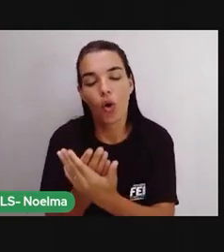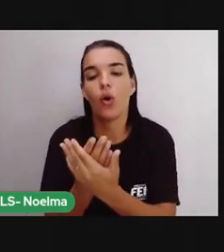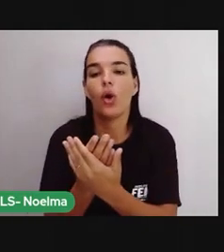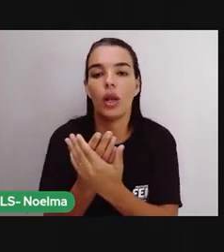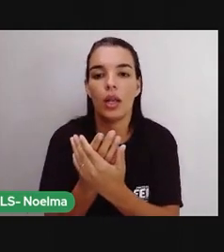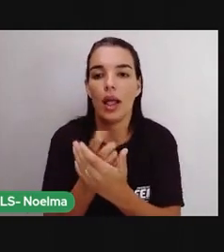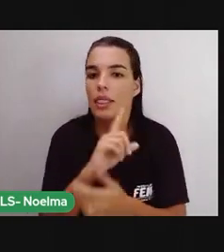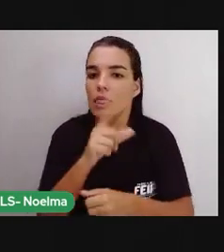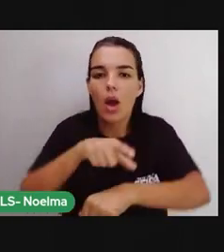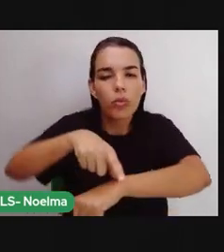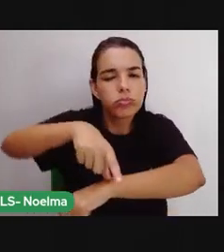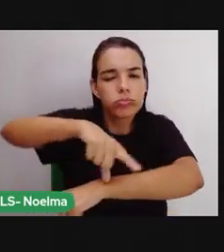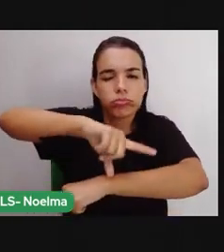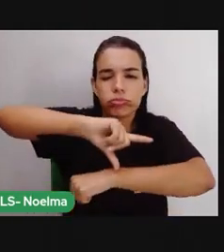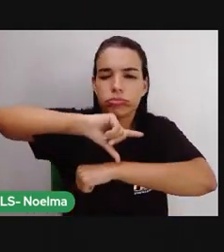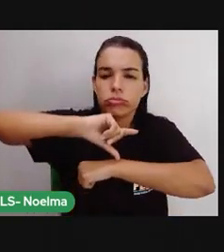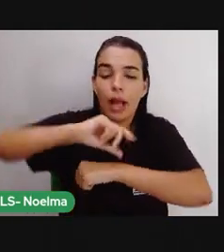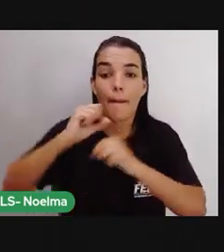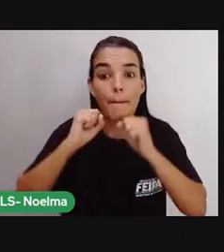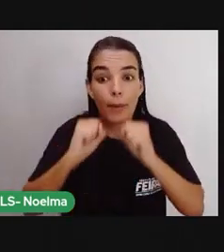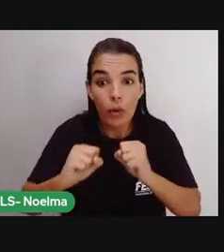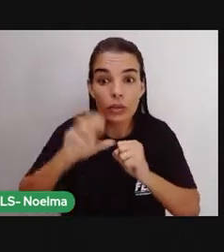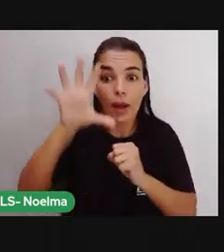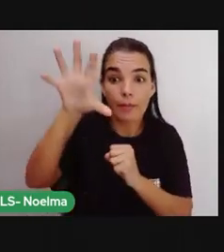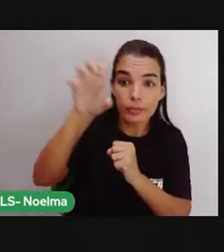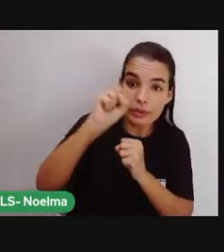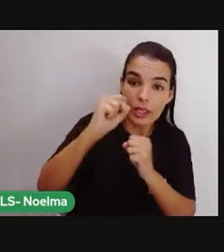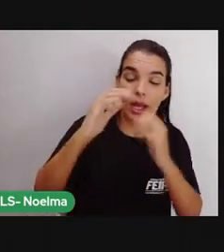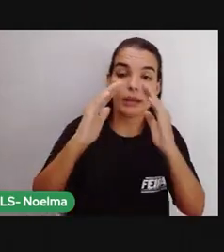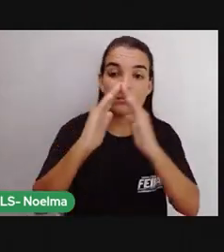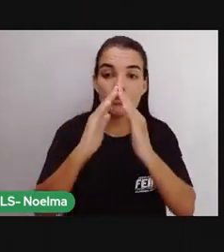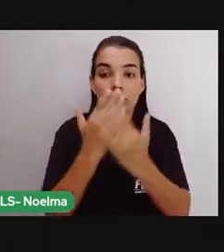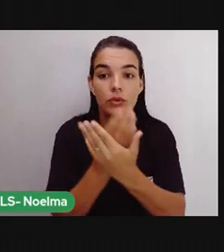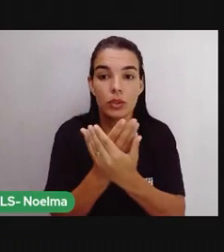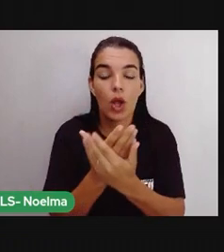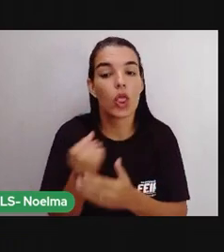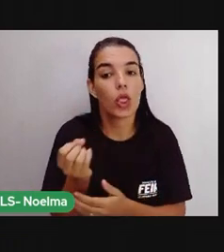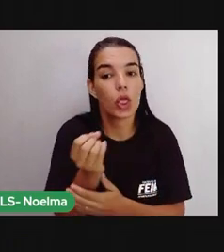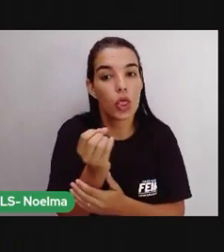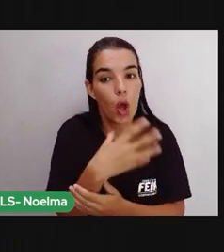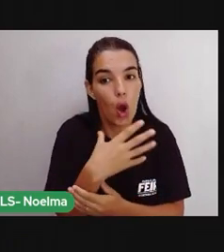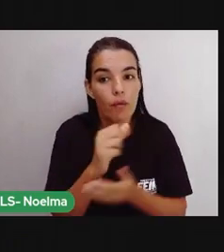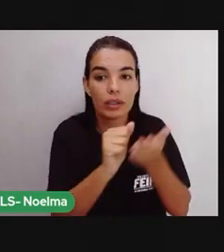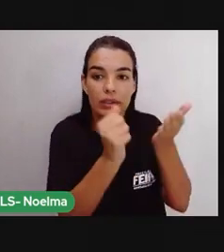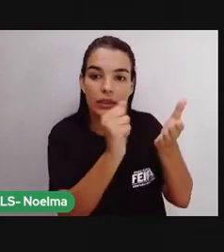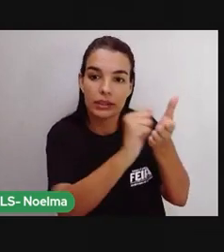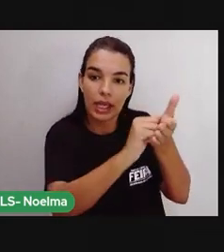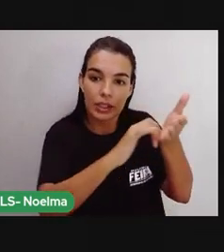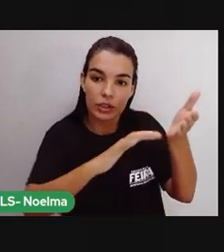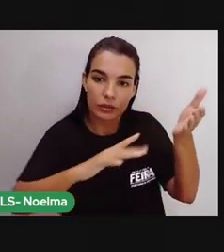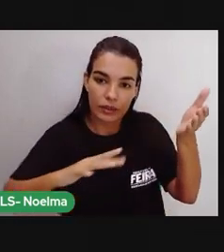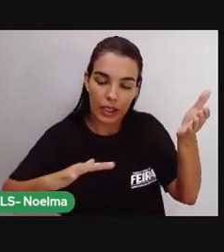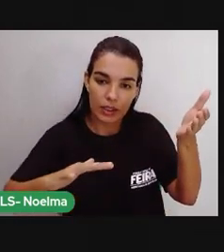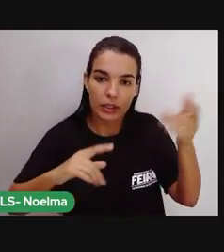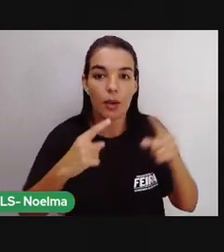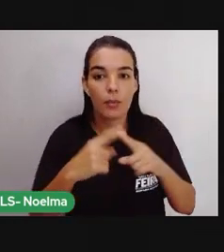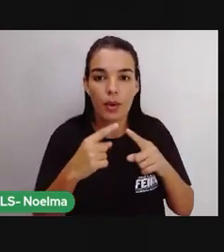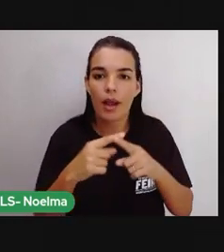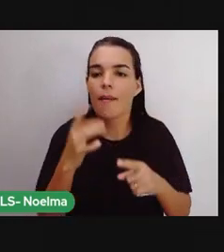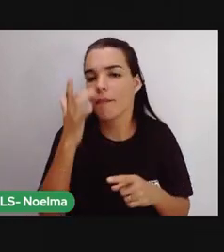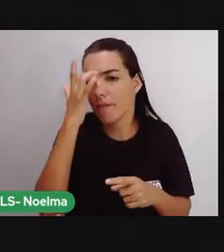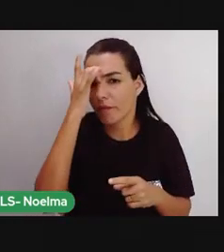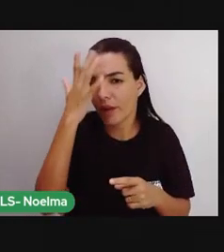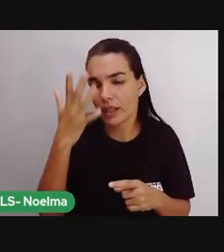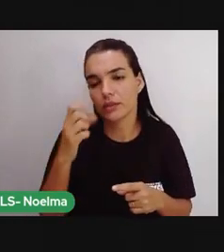Não atrase também em pegar as novas atividades na escola, certo? Porque assim vai complicar mais o